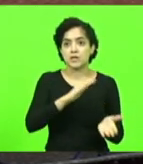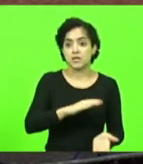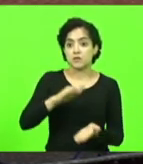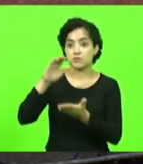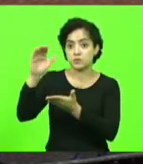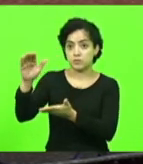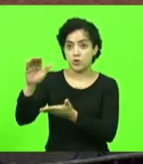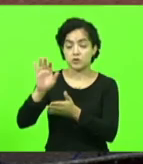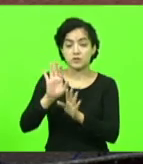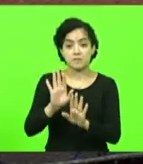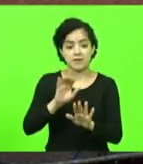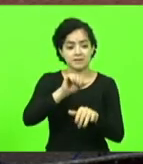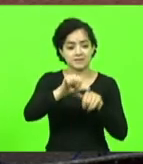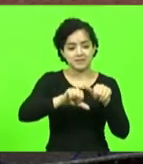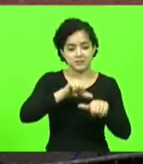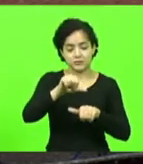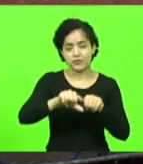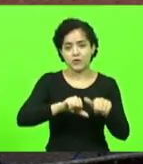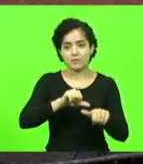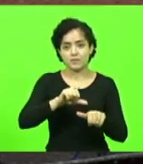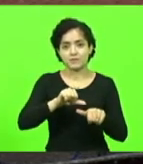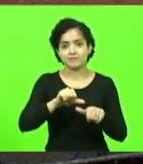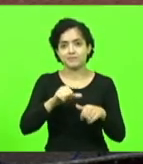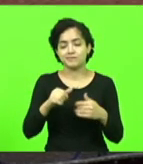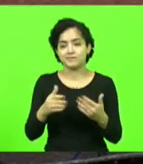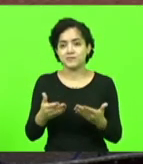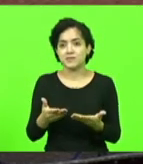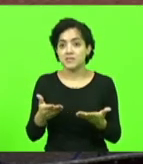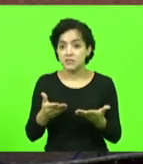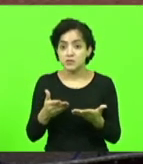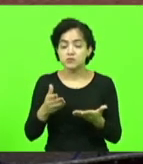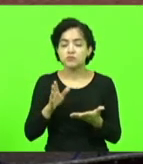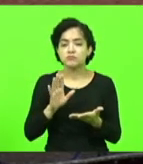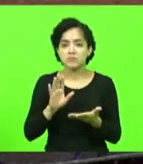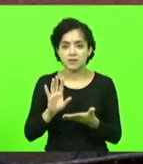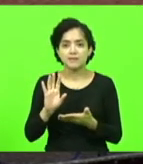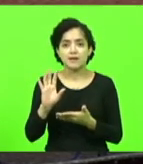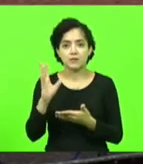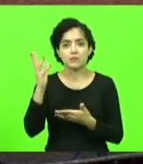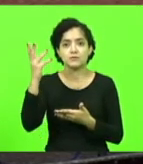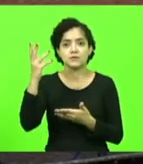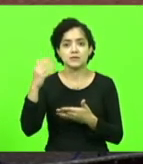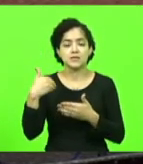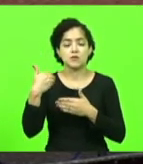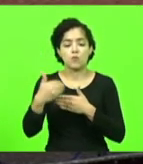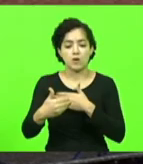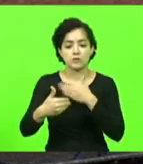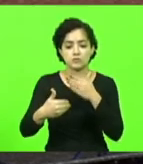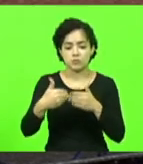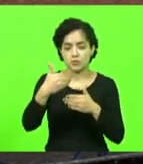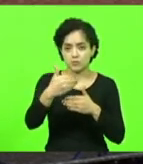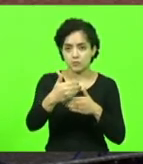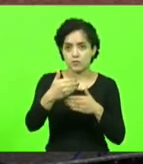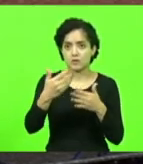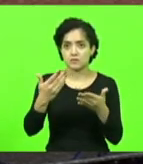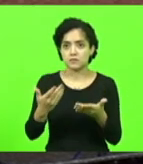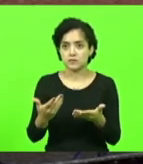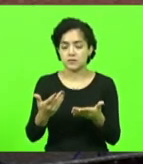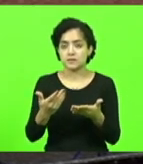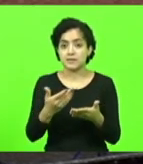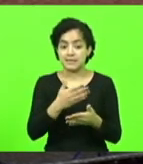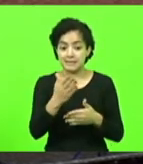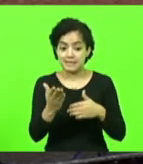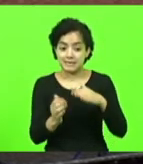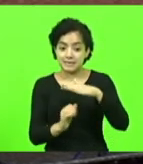natura, mas sim transformados. E isso está ocorrendo aos poucos, com o avanço também da instalação dessas